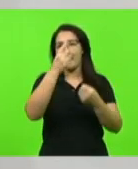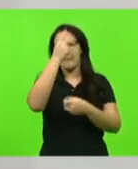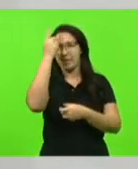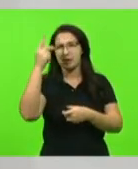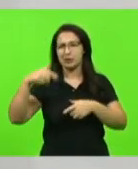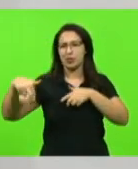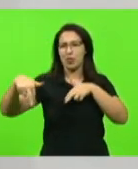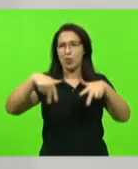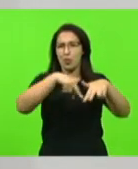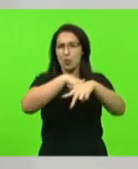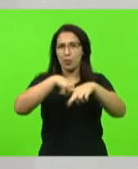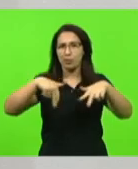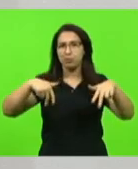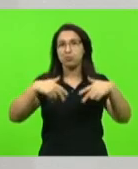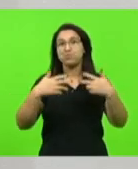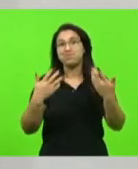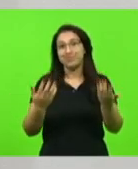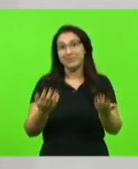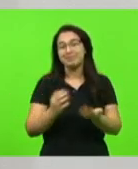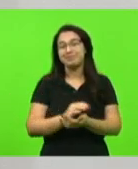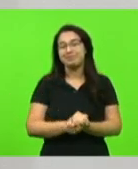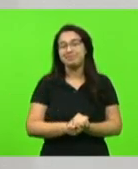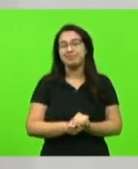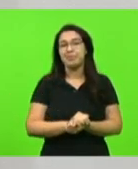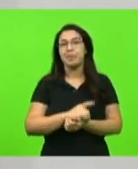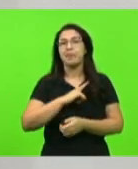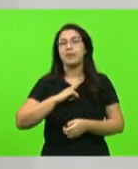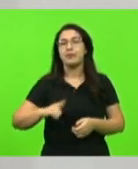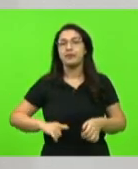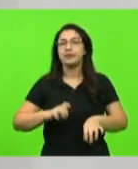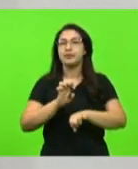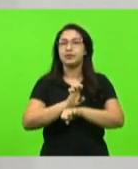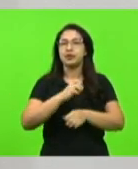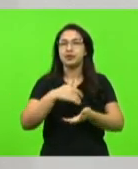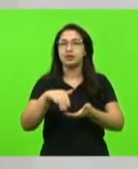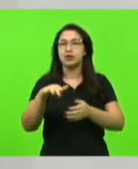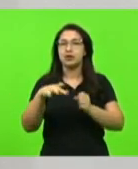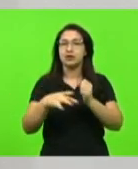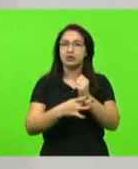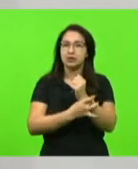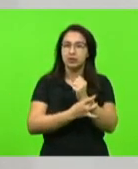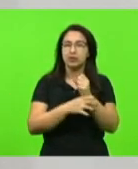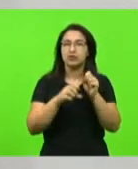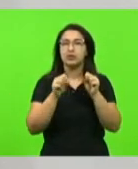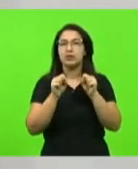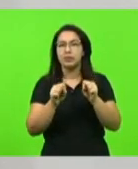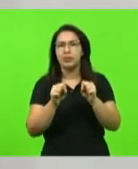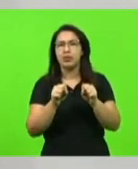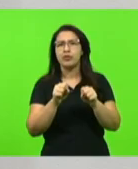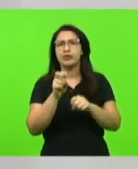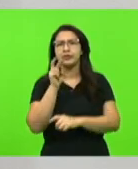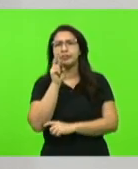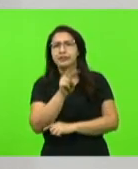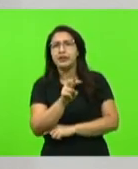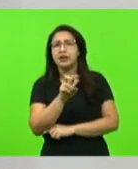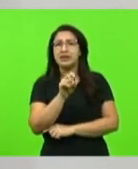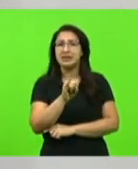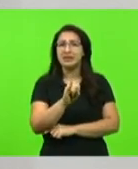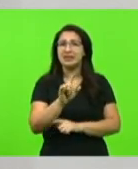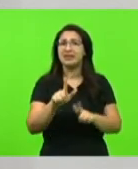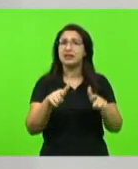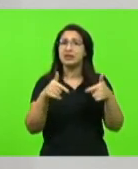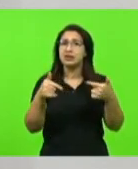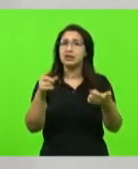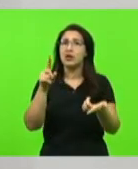localidade. Então, talvez, que o governo do Estado, a Secretaria de Segurança Pública possa realmente verificar se essa ação, de fato,